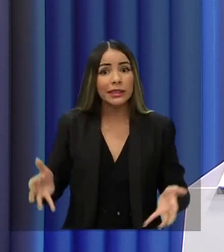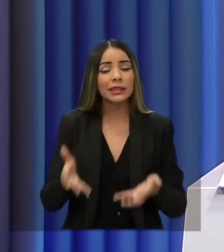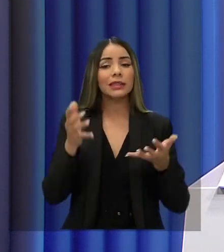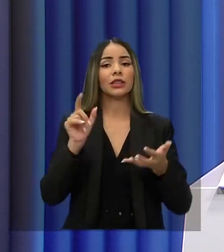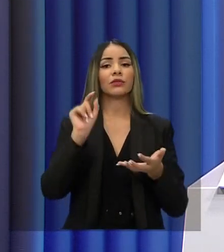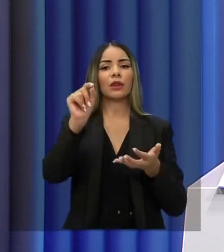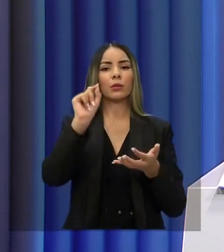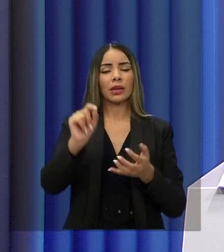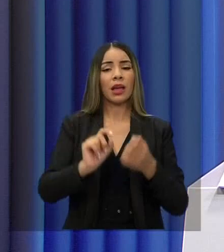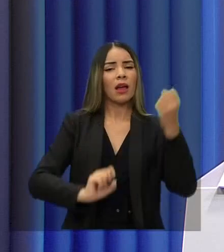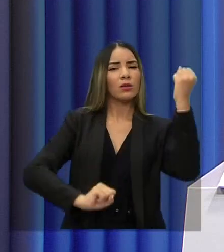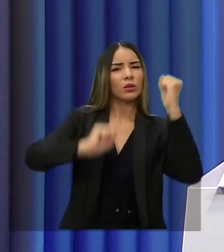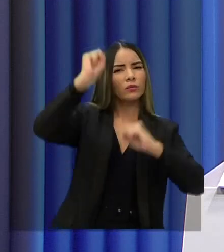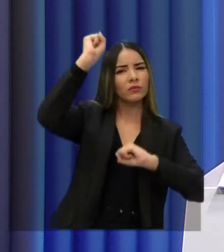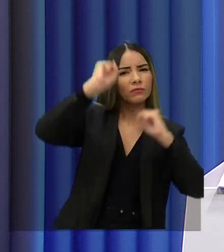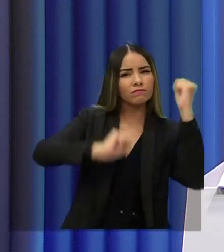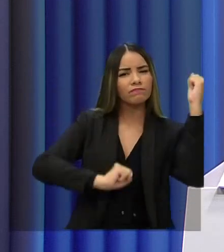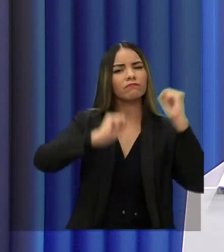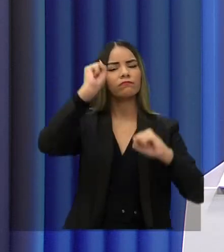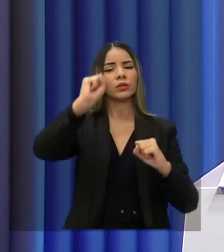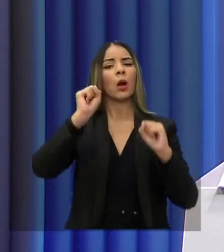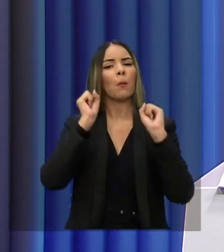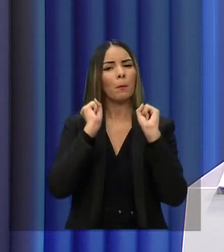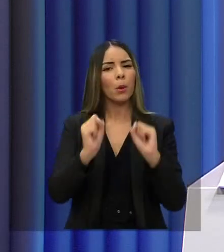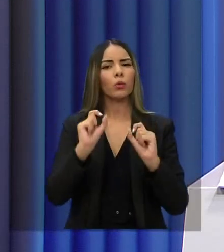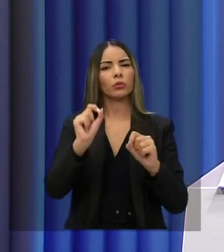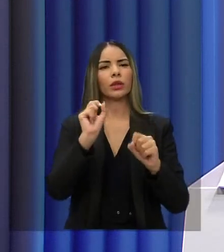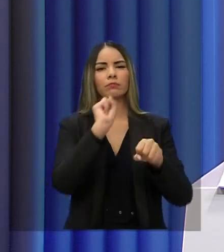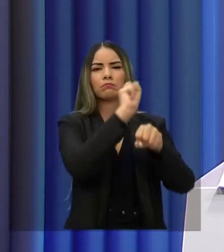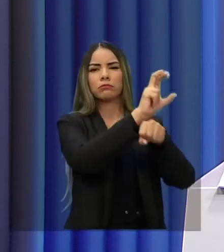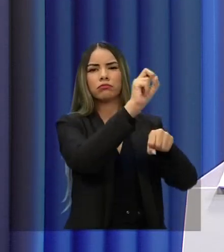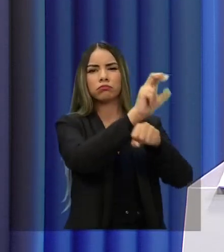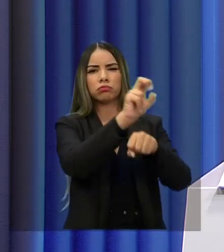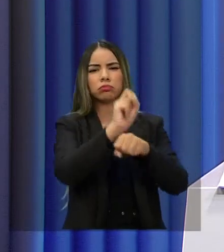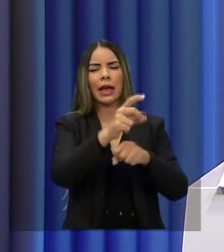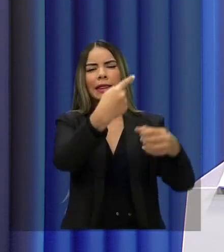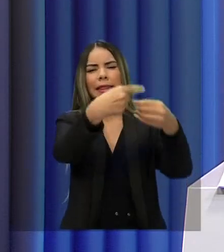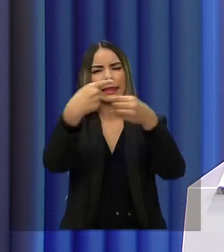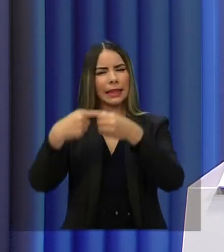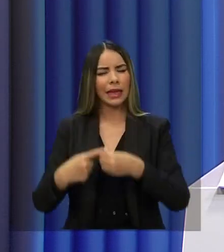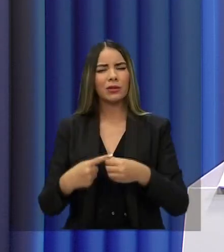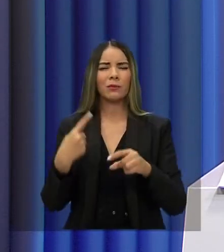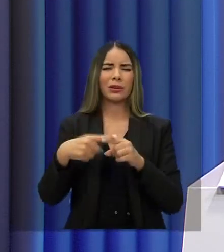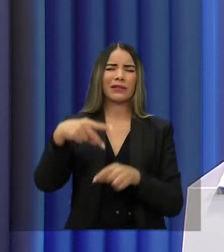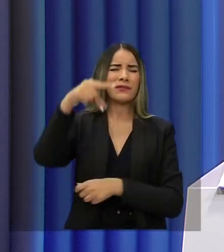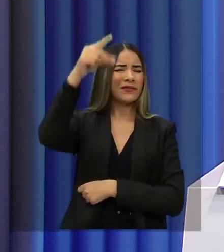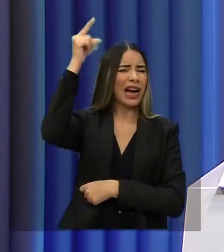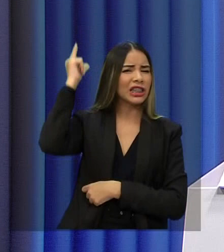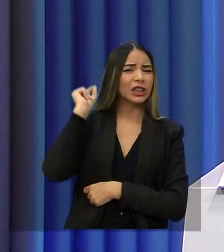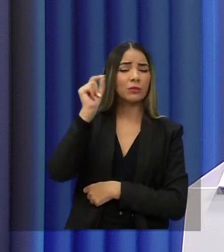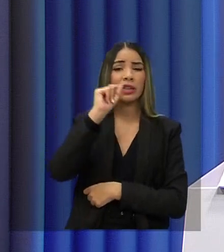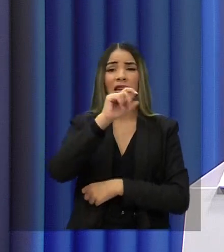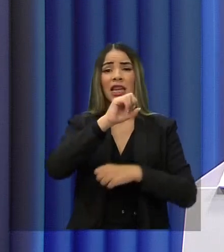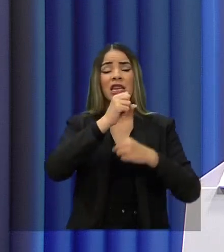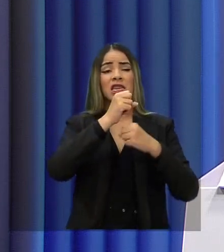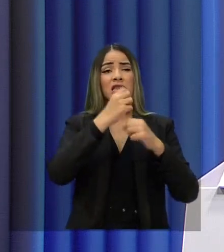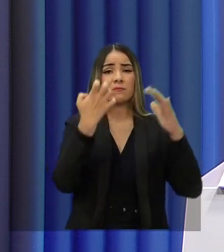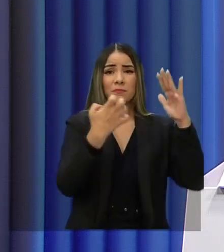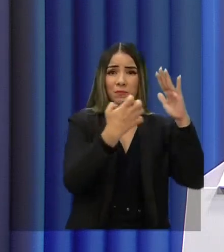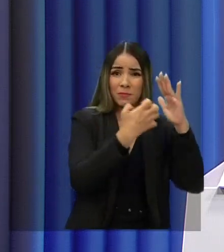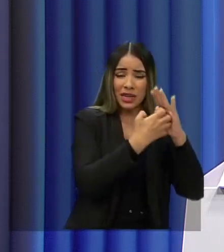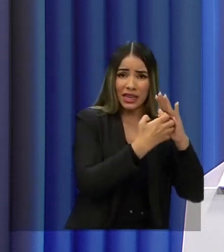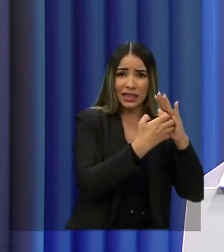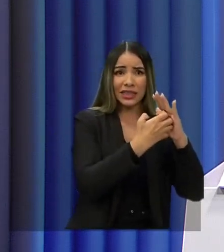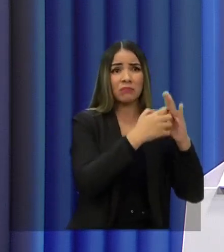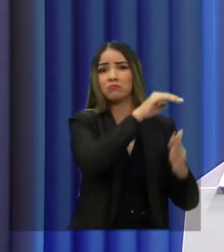fábricas e indústrias possam ocupar o interior do Ceará. Faz muito tempo que uma média e uma grande empresa não aporta